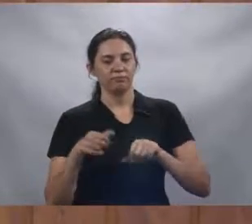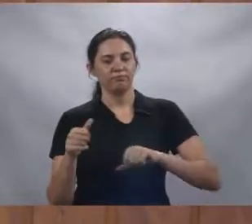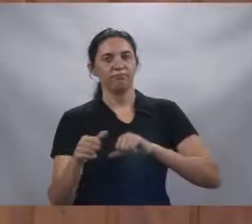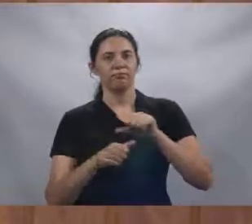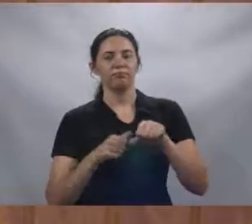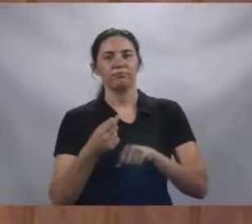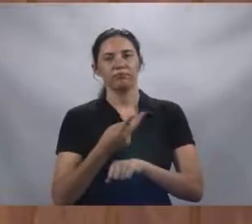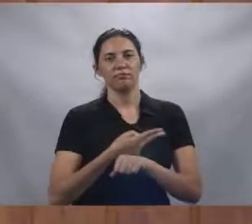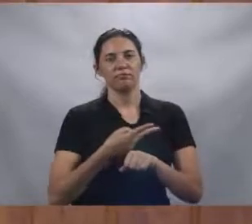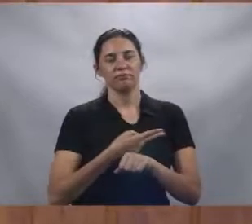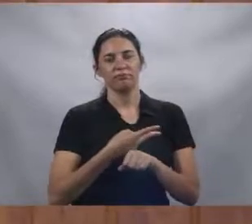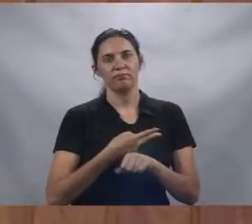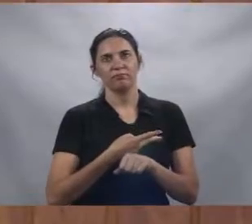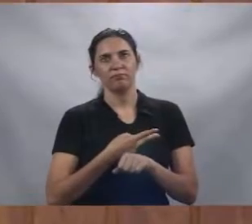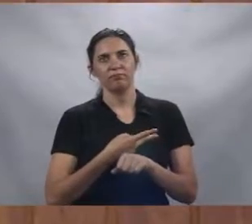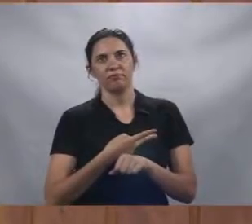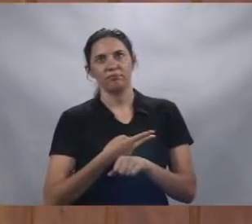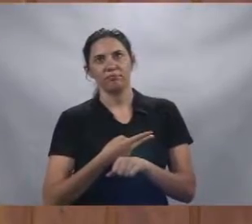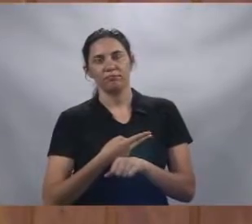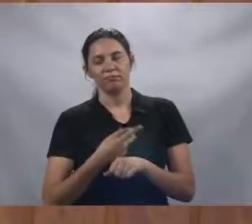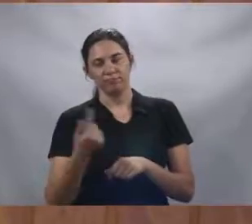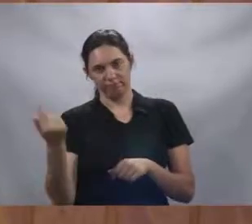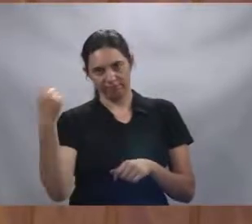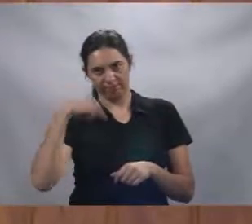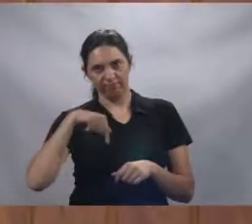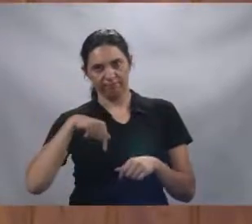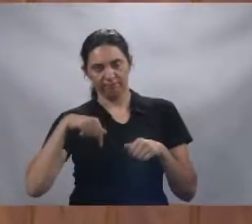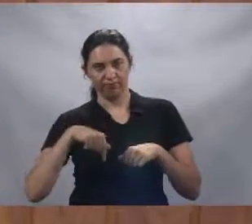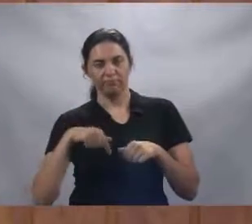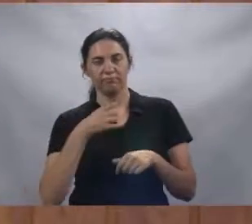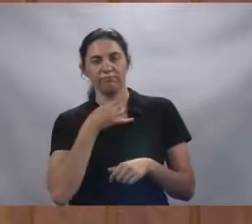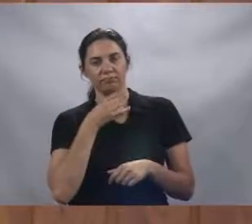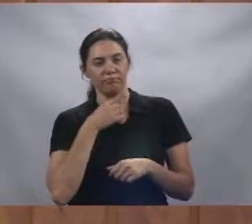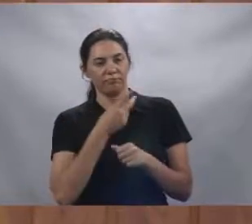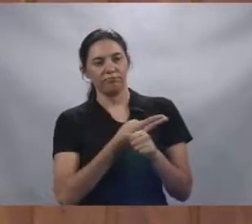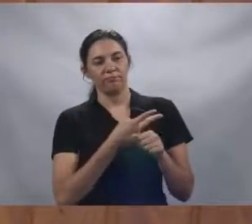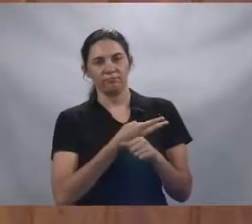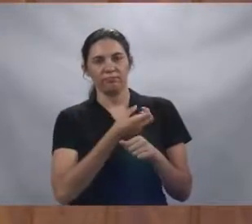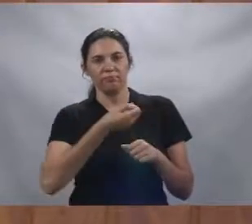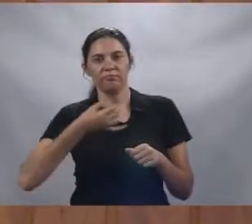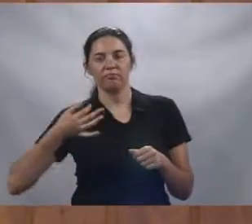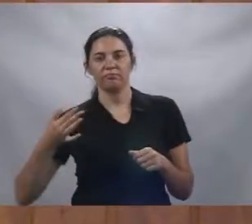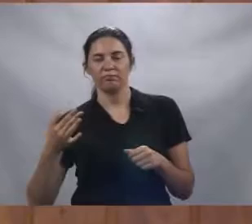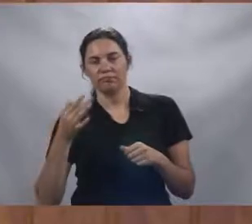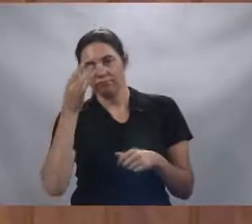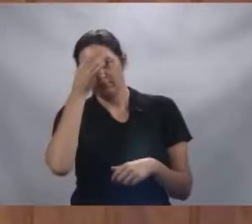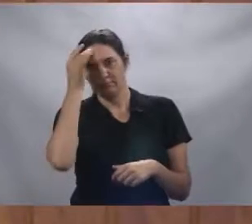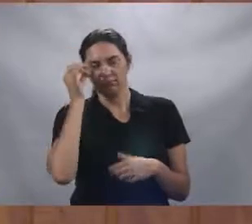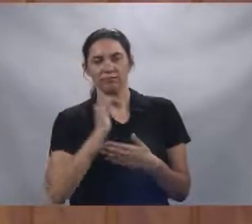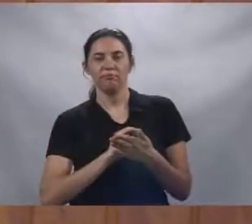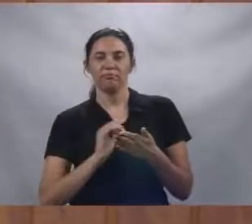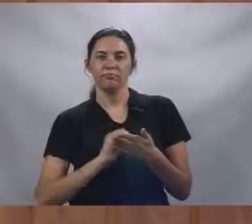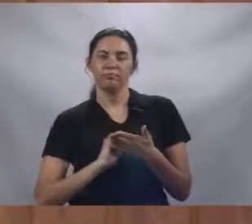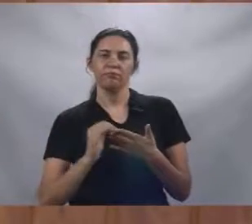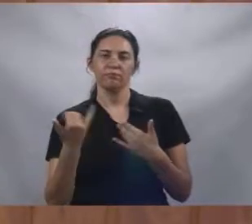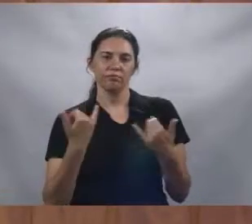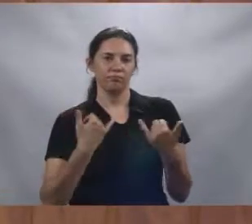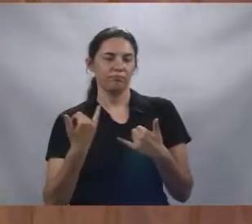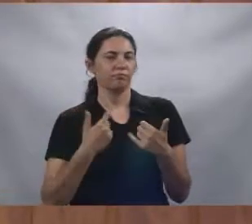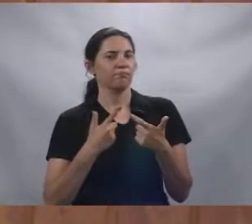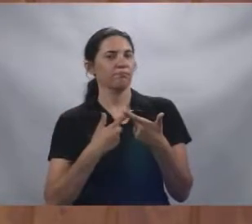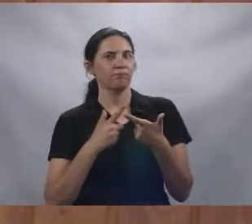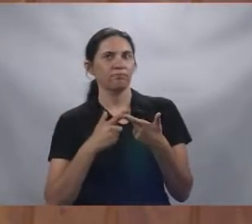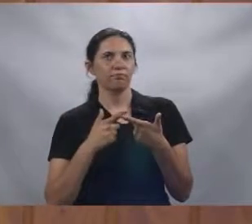Procuramos, depois que viemos de lá, procurei alguns secretários e eles falaram que é um problema